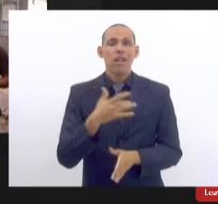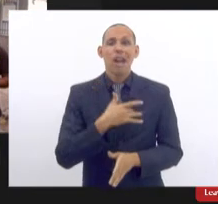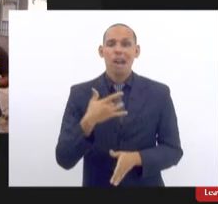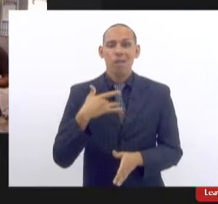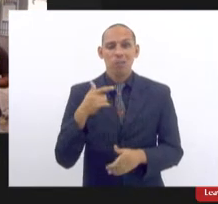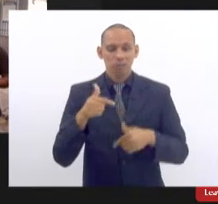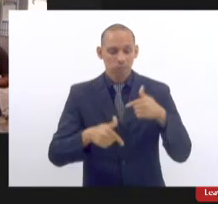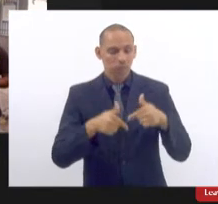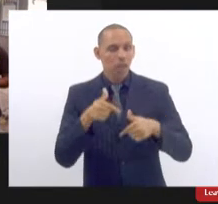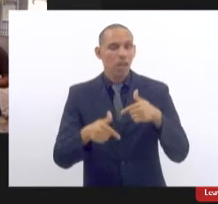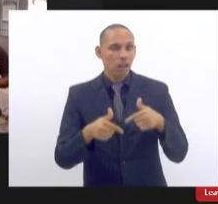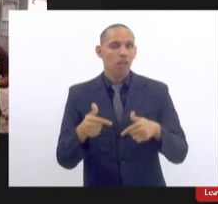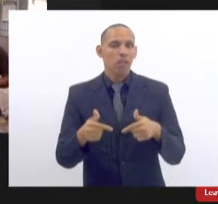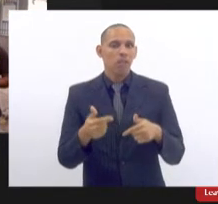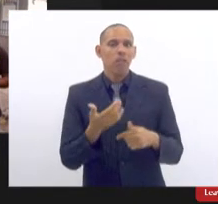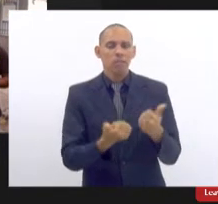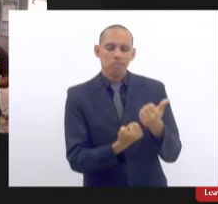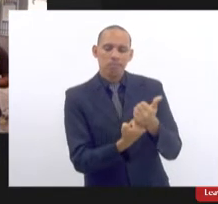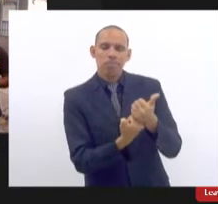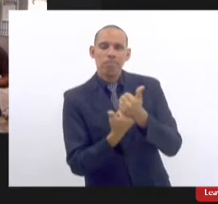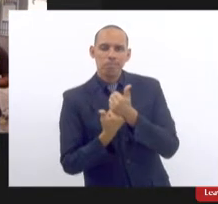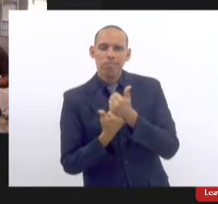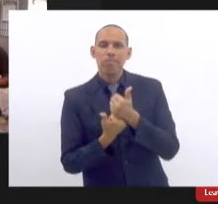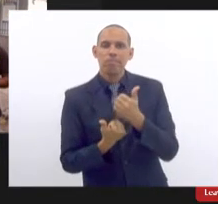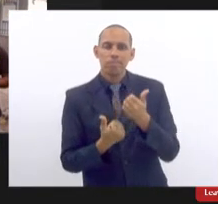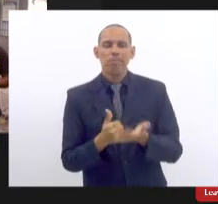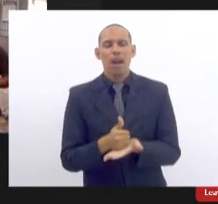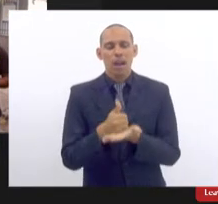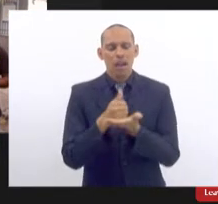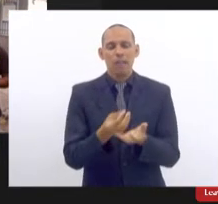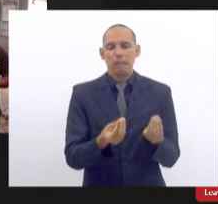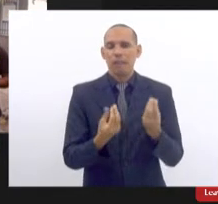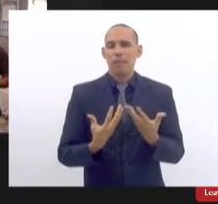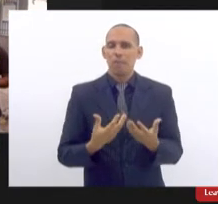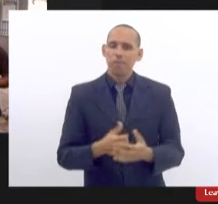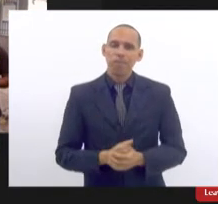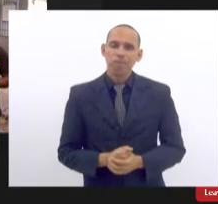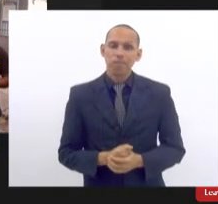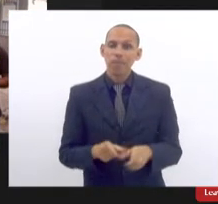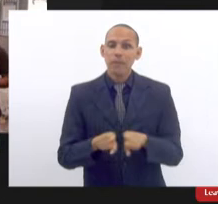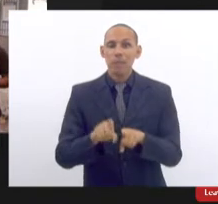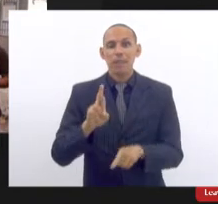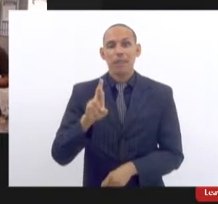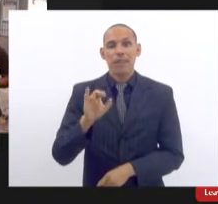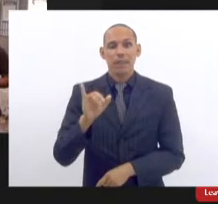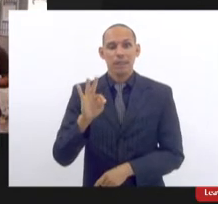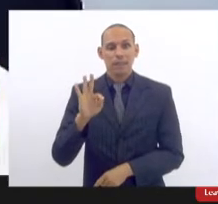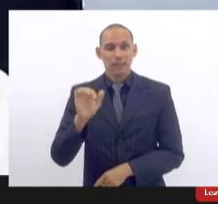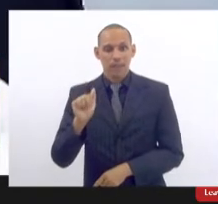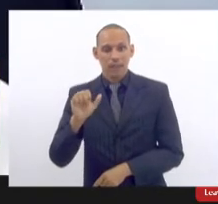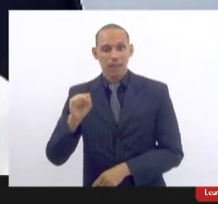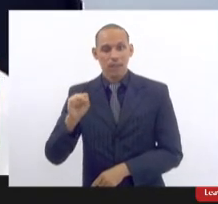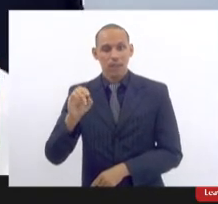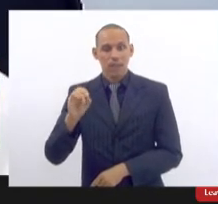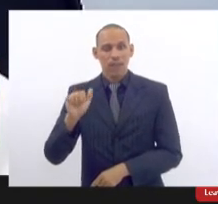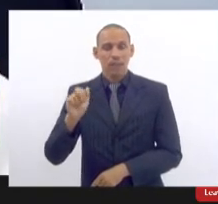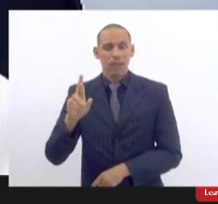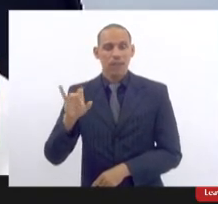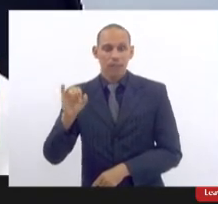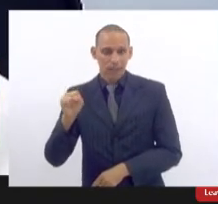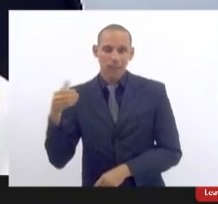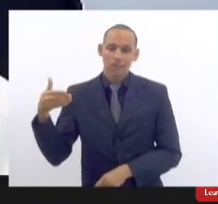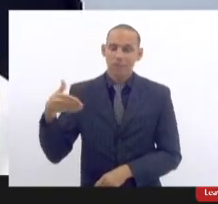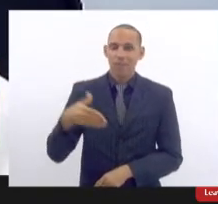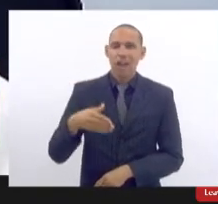Fiocruz que nos deu a base fundamental. Está aqui. A Rita Soares está aqui conosco, vem aqui em